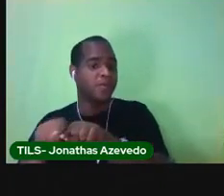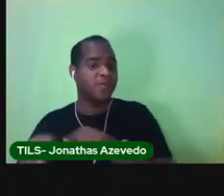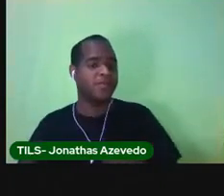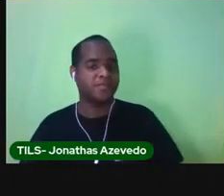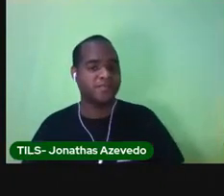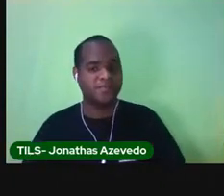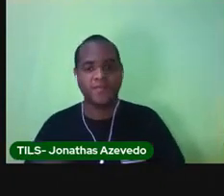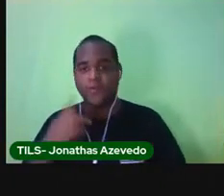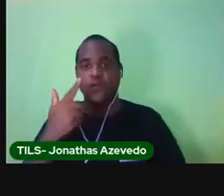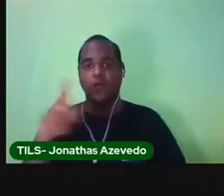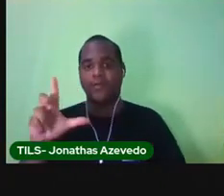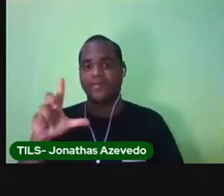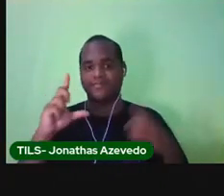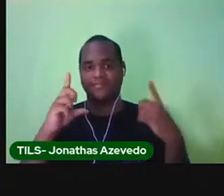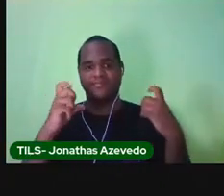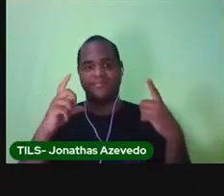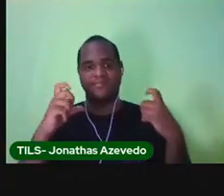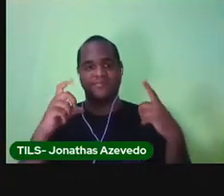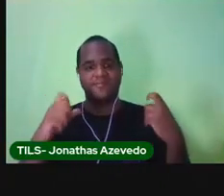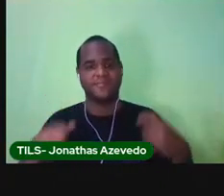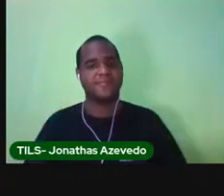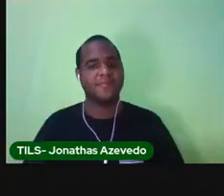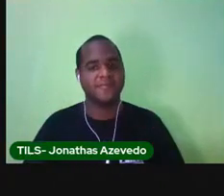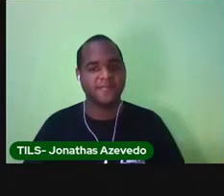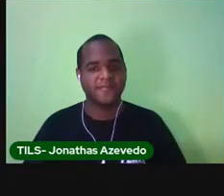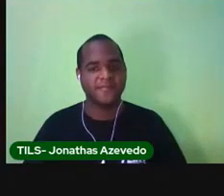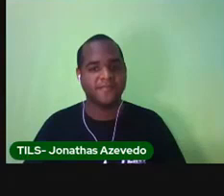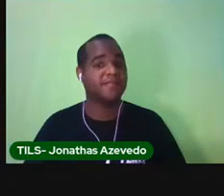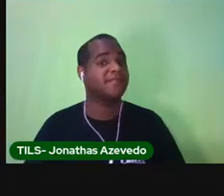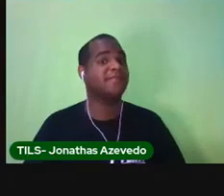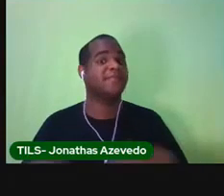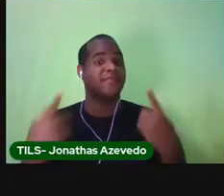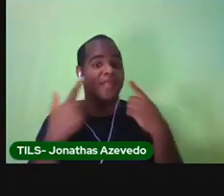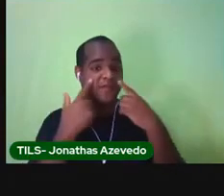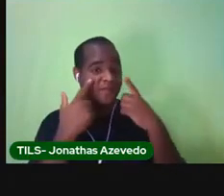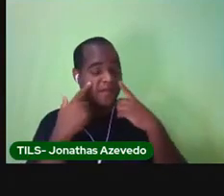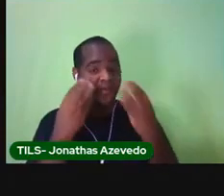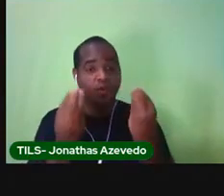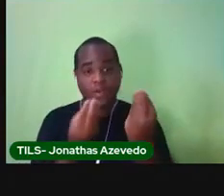Próxima imagem. O que você está vendo?